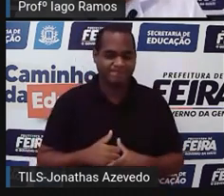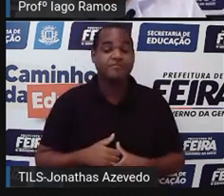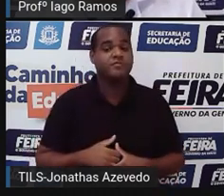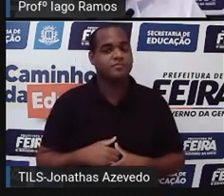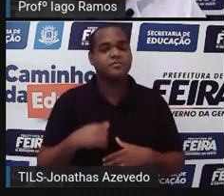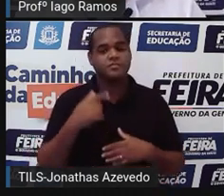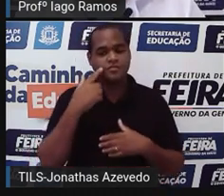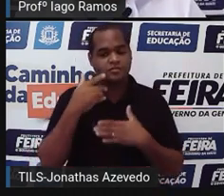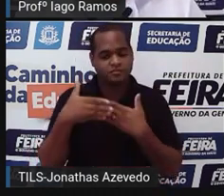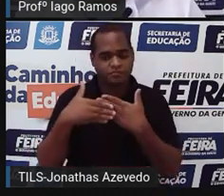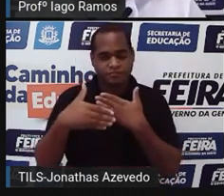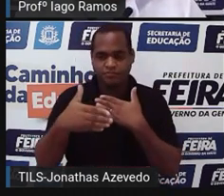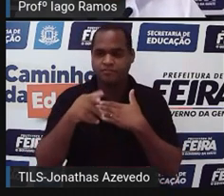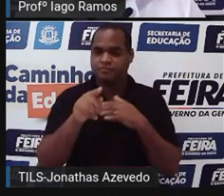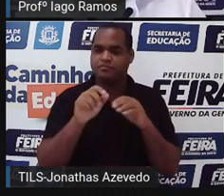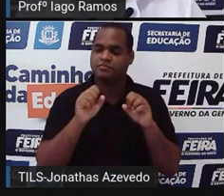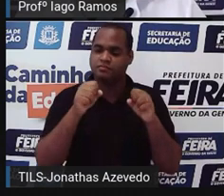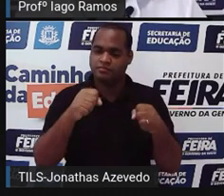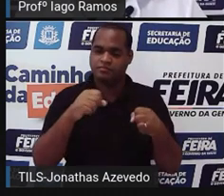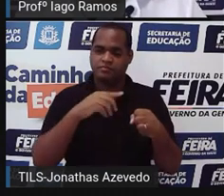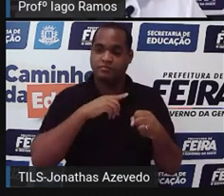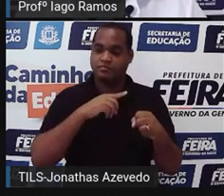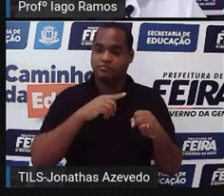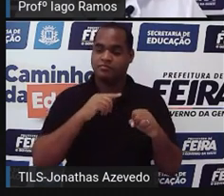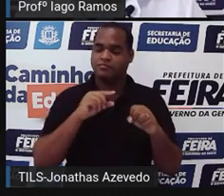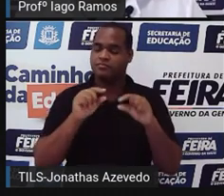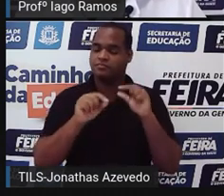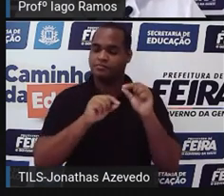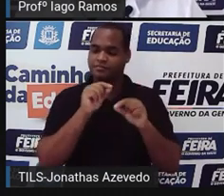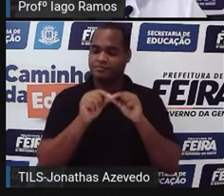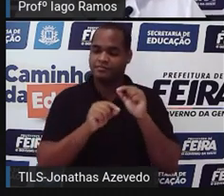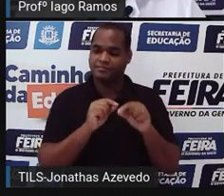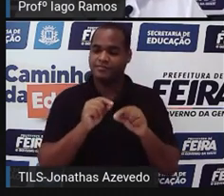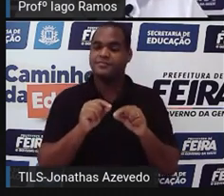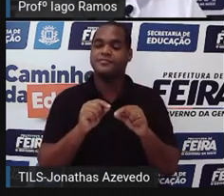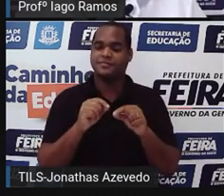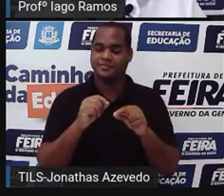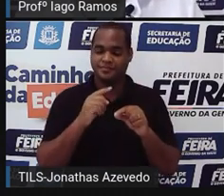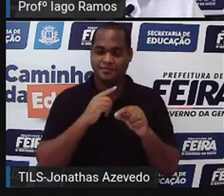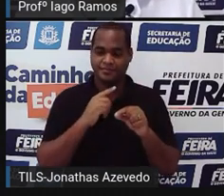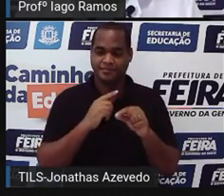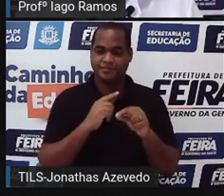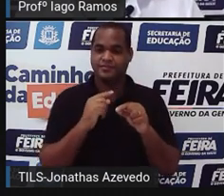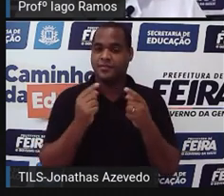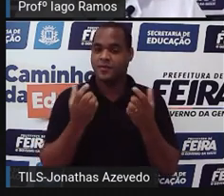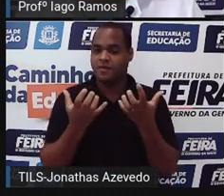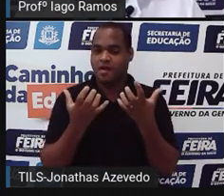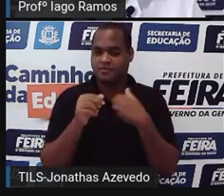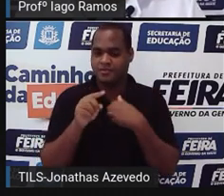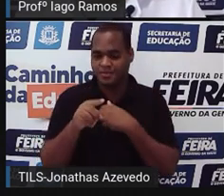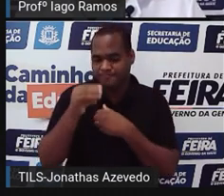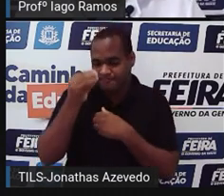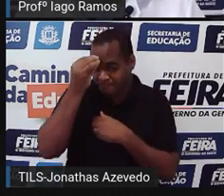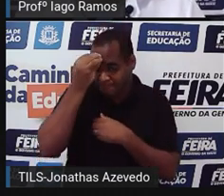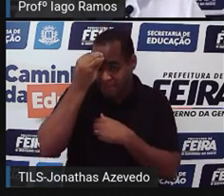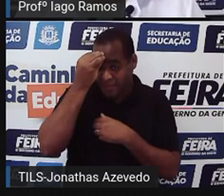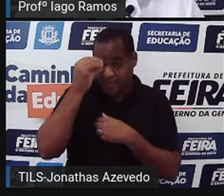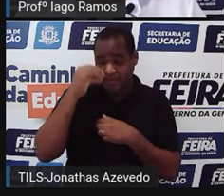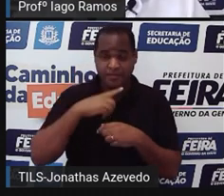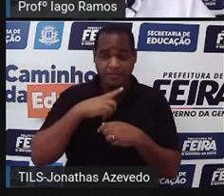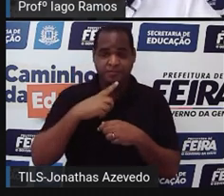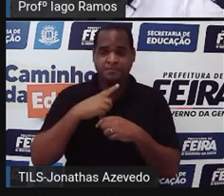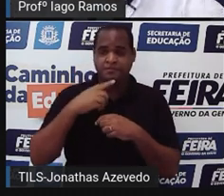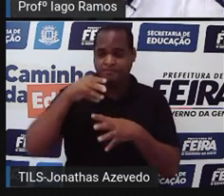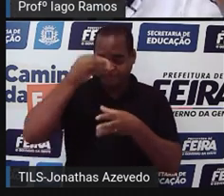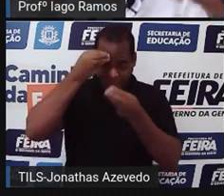vamos aqui avançar e olha só, eu quero fazer com você aqui um exercício de memória, tá? Eu quero